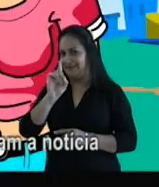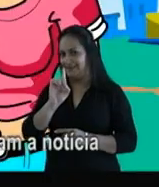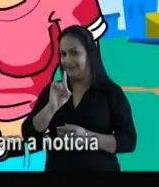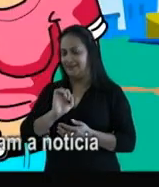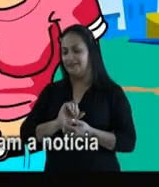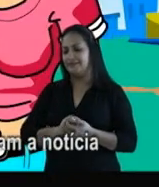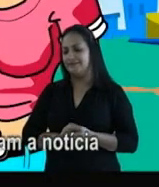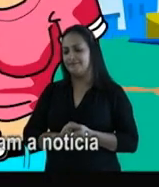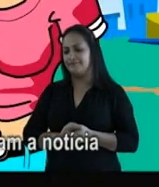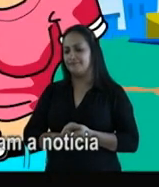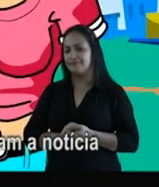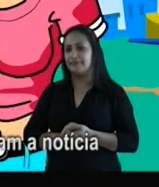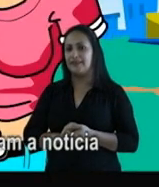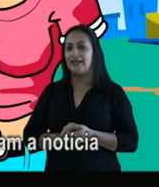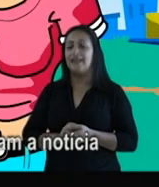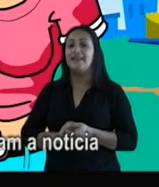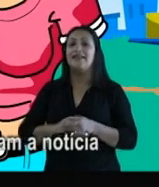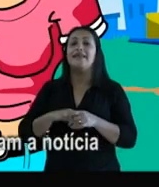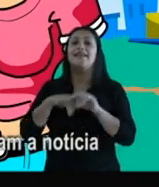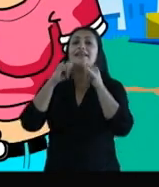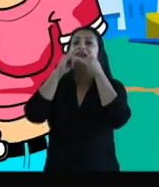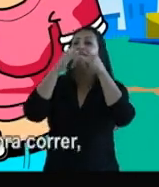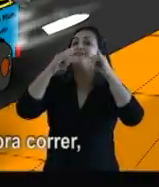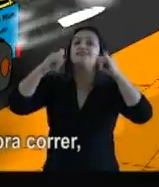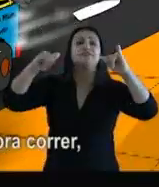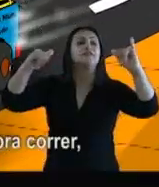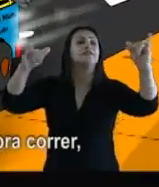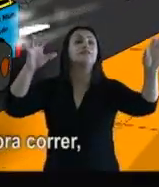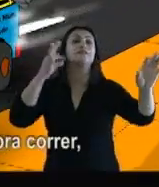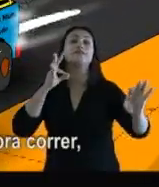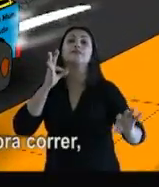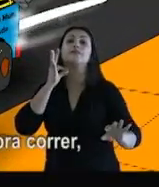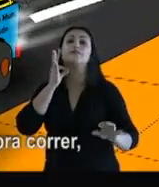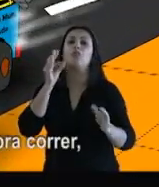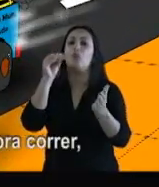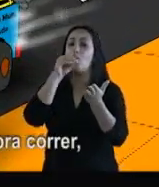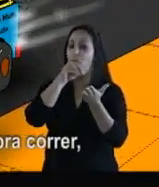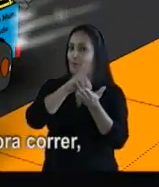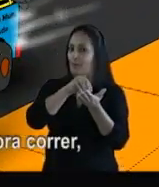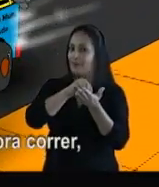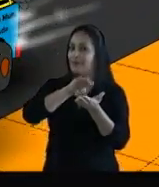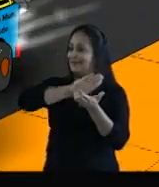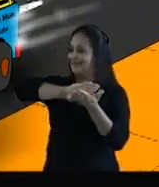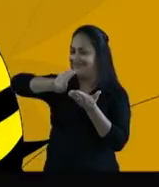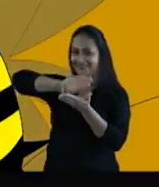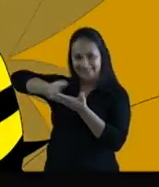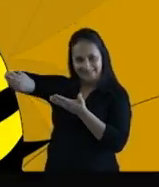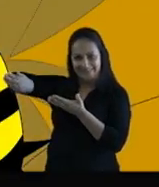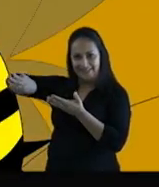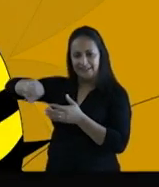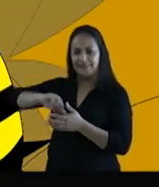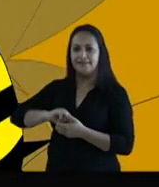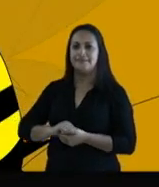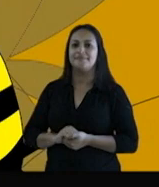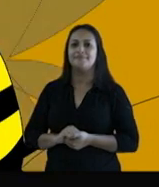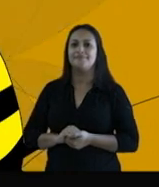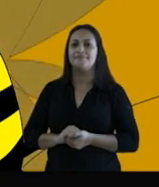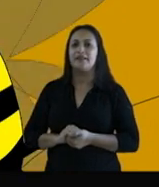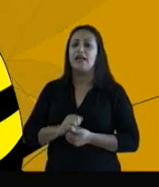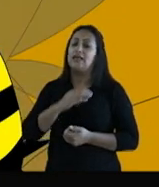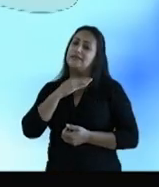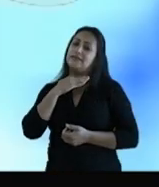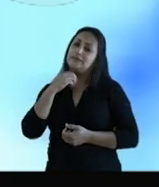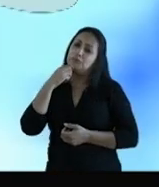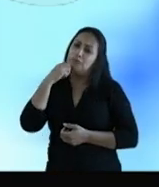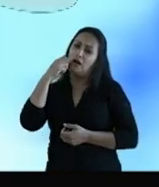Foi aí que as abelhas em festa espalharam a notícia. De que tinham colocado a mosquita pra correr. E como morta de vergonha,